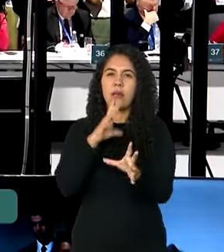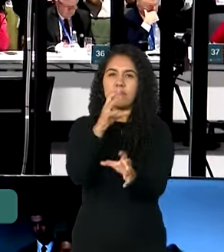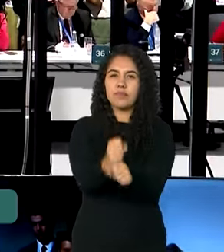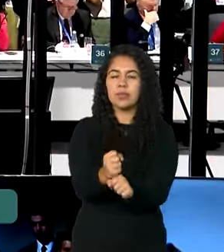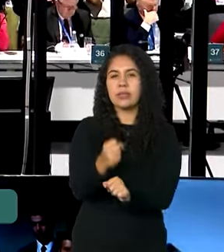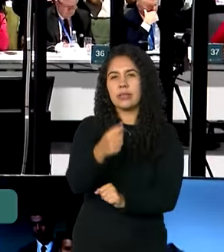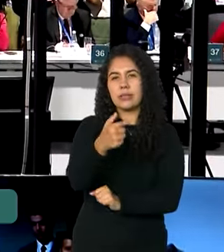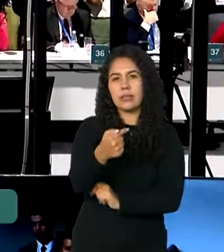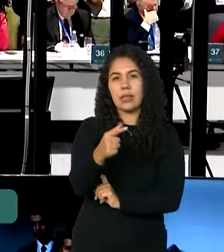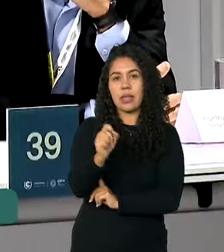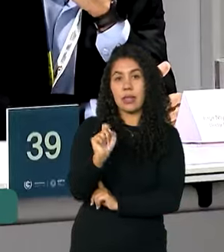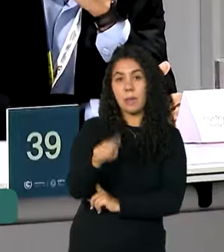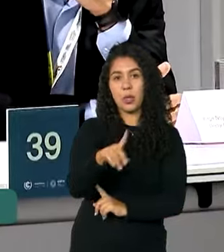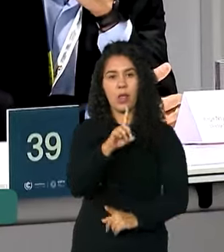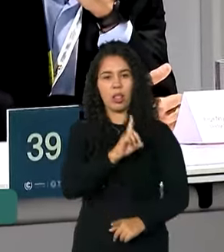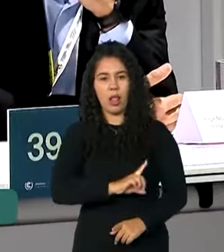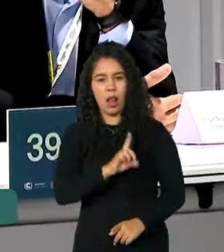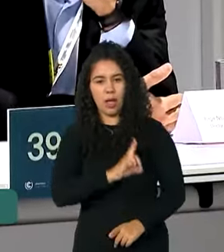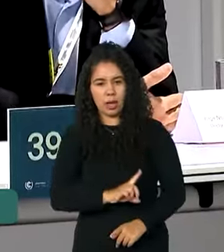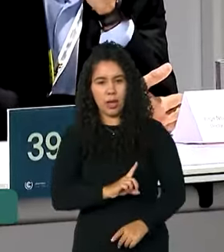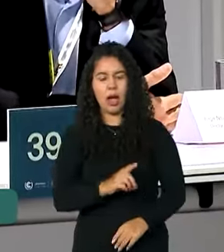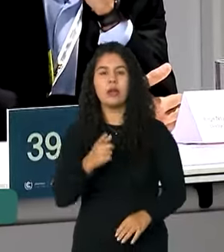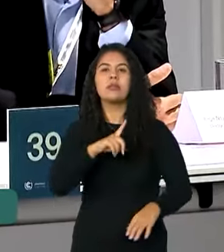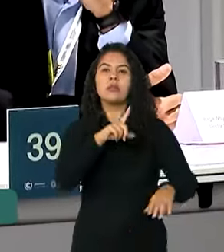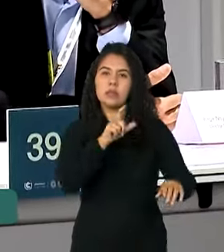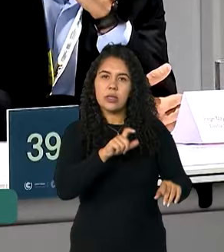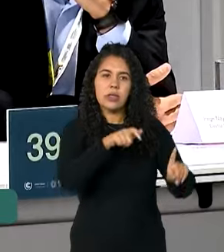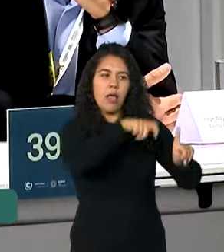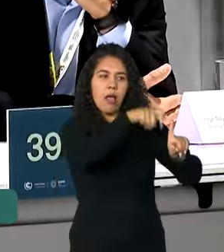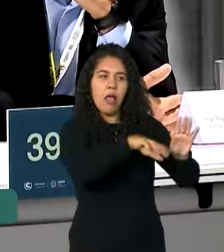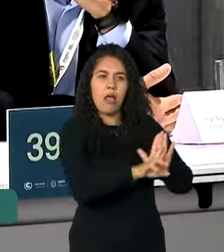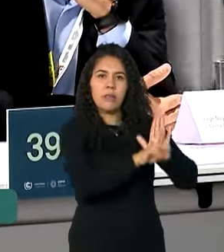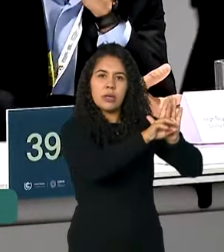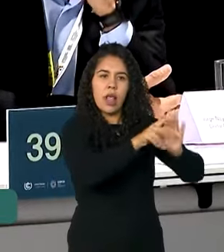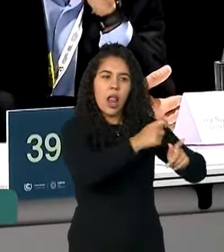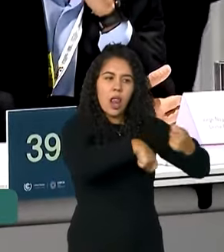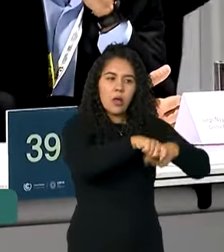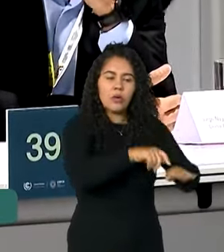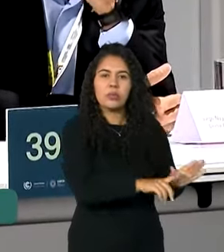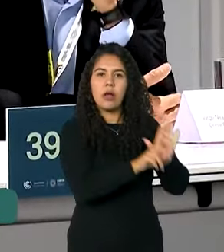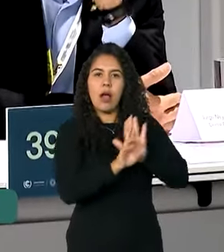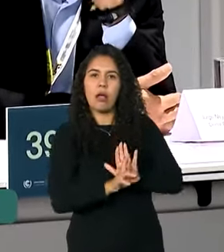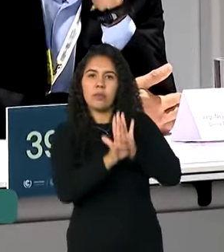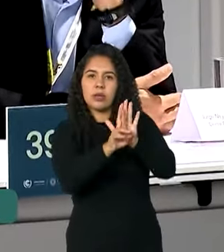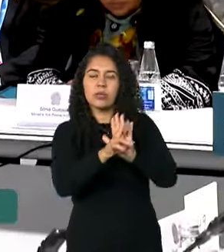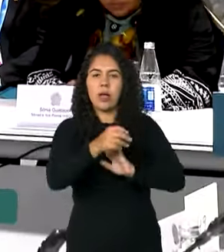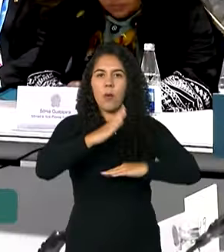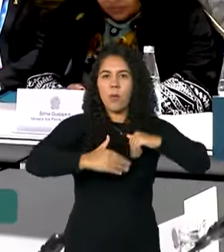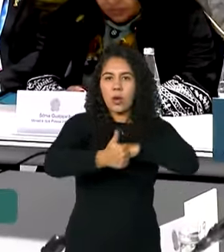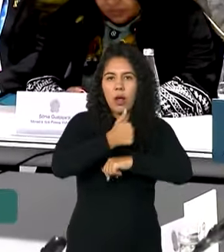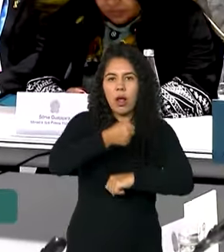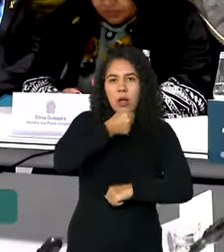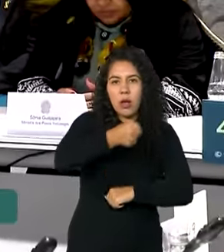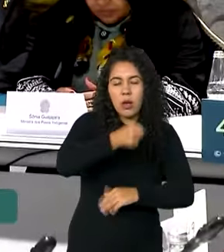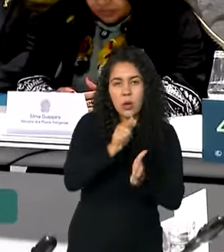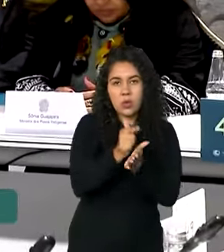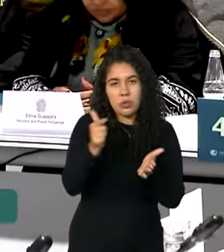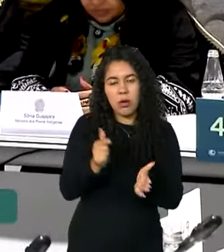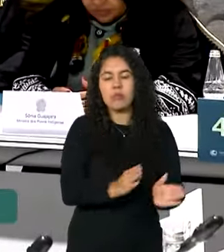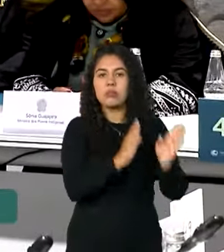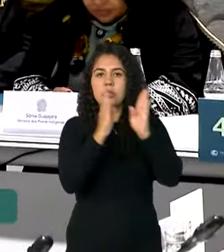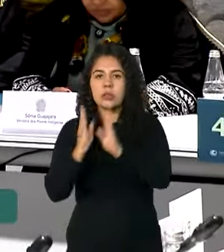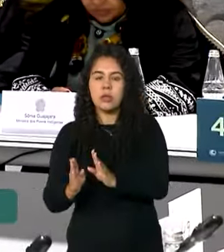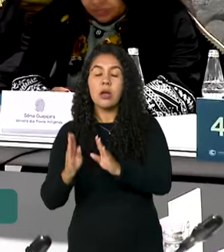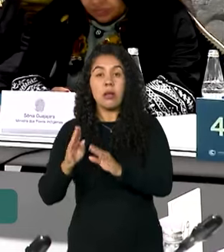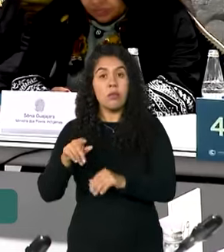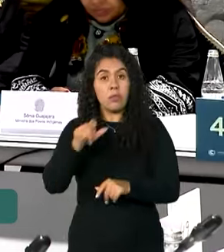70 mil delegados, incluindo negociadores, jornalistas e observadores internacionais. Os brasileiros estão